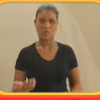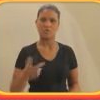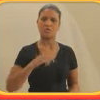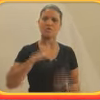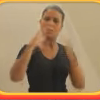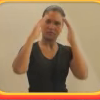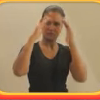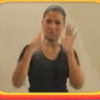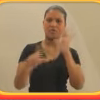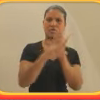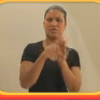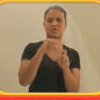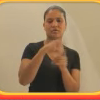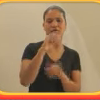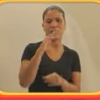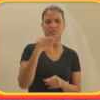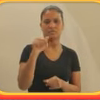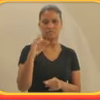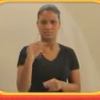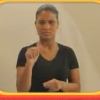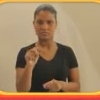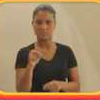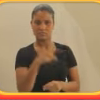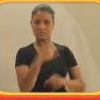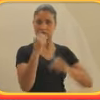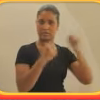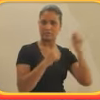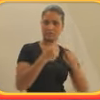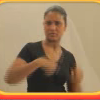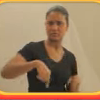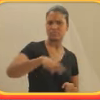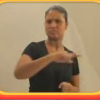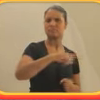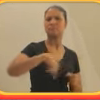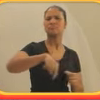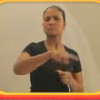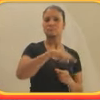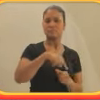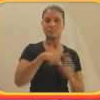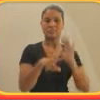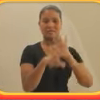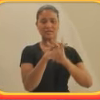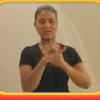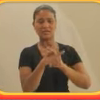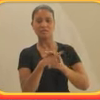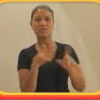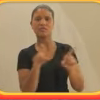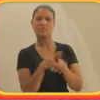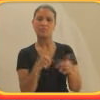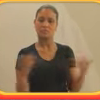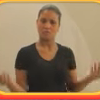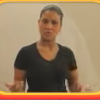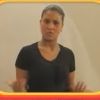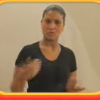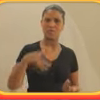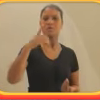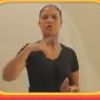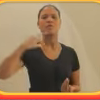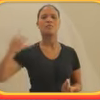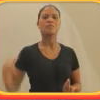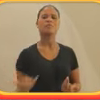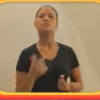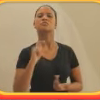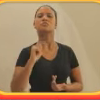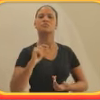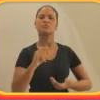atuação da cobrança pelo respeito à lei de cotas é muito maior. As empresas estão muito mais voltadas ao cumprimento dessa